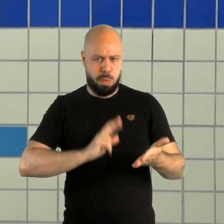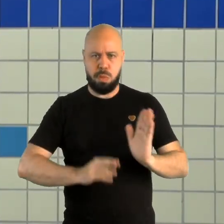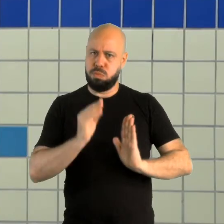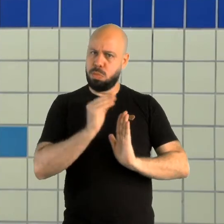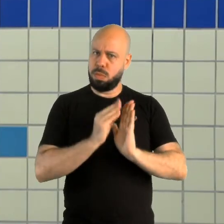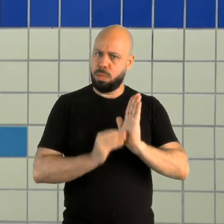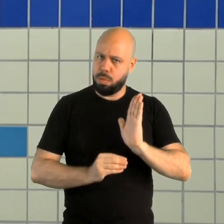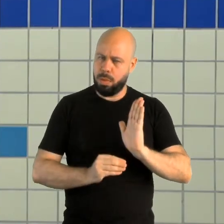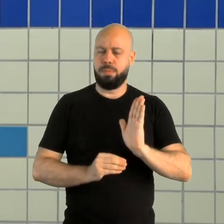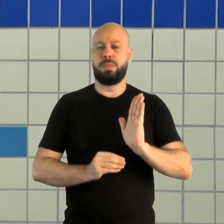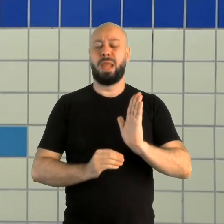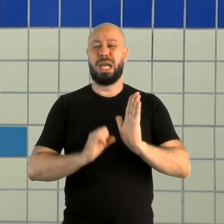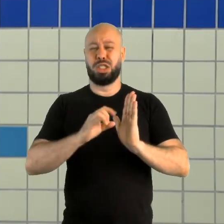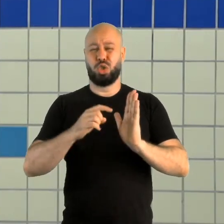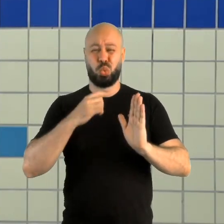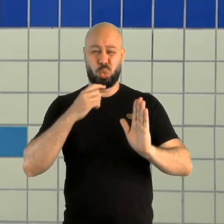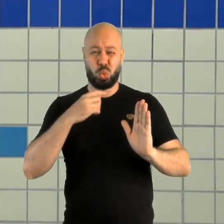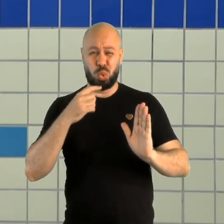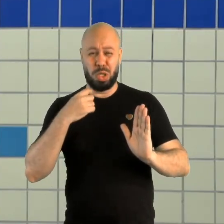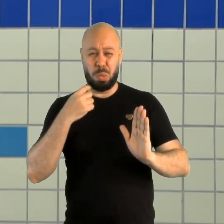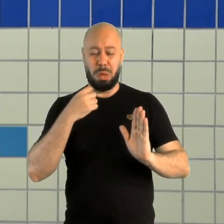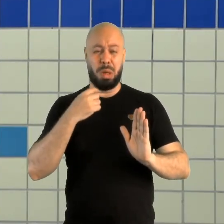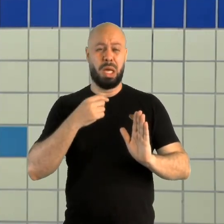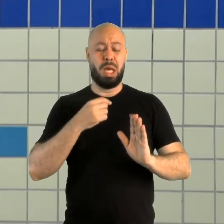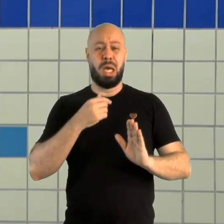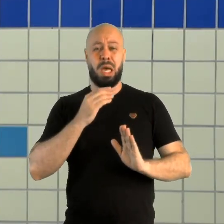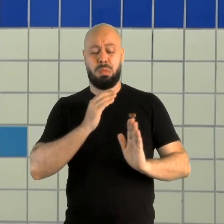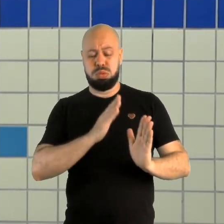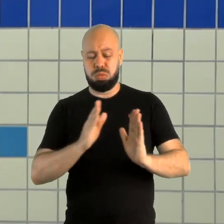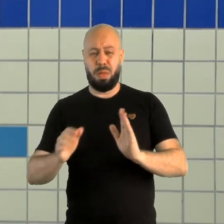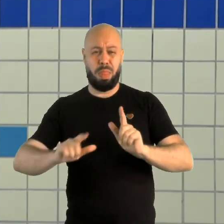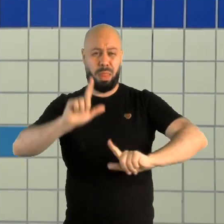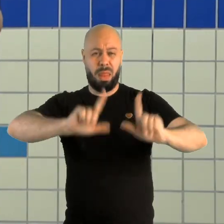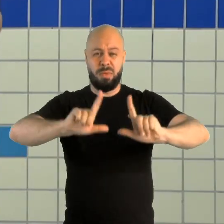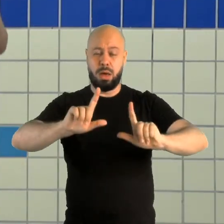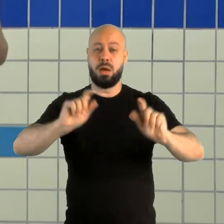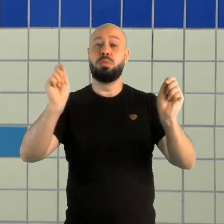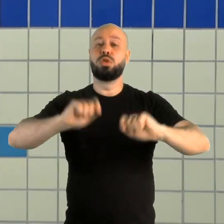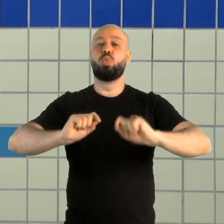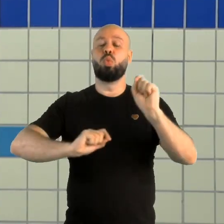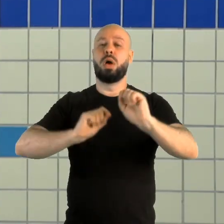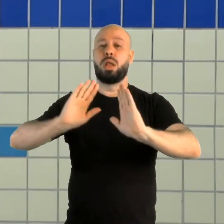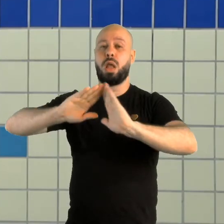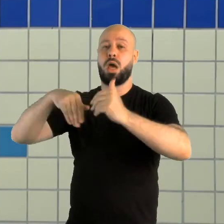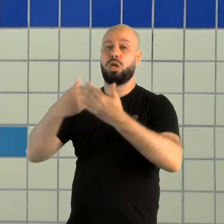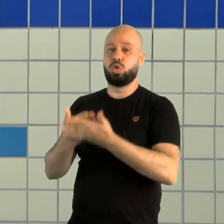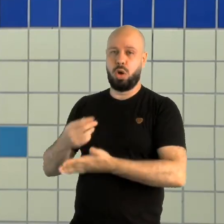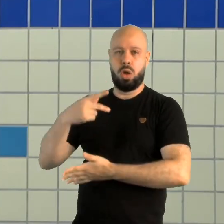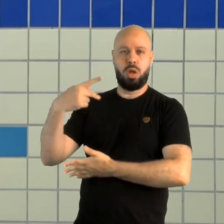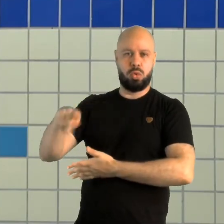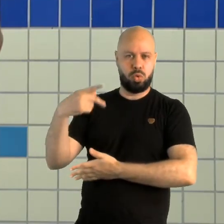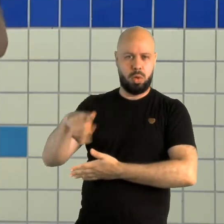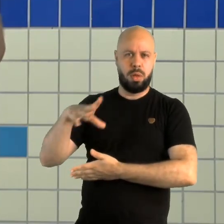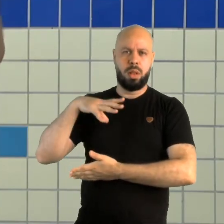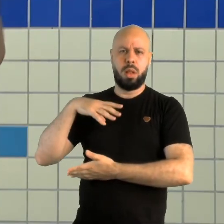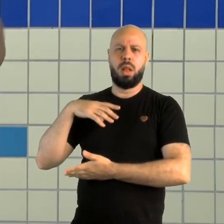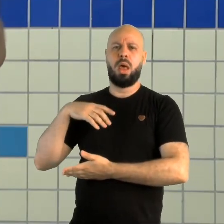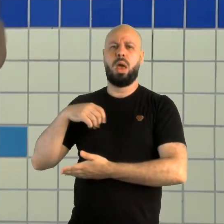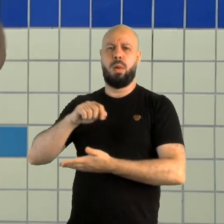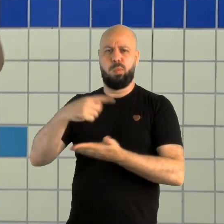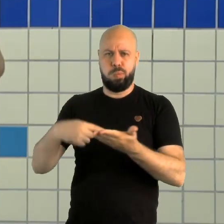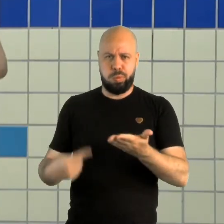Se você não está conseguindo acompanhar as nossas aulas aqui para a TV, pode ir lá na sua escola, na sua unidade escolar, pegue a nossa